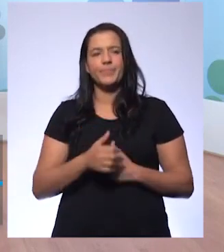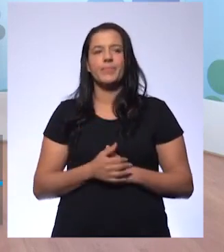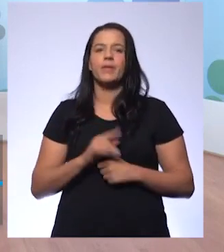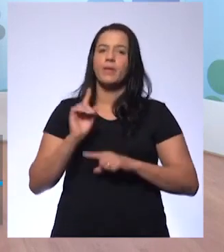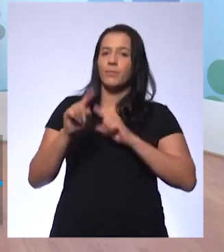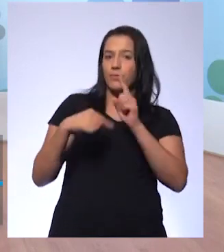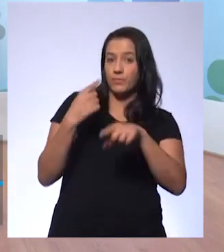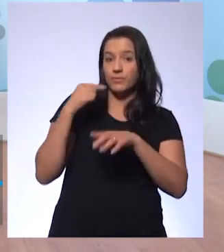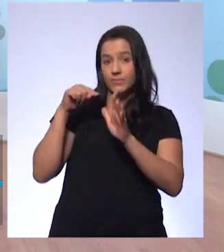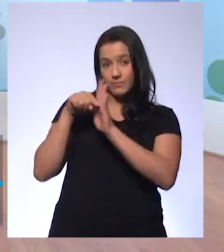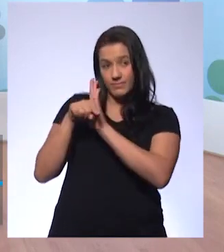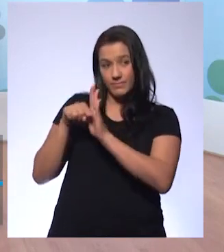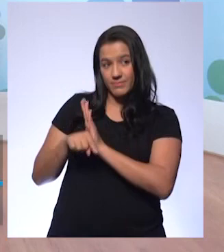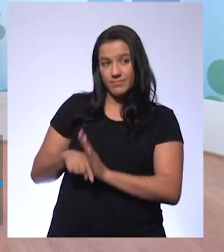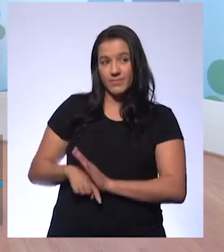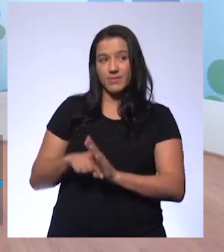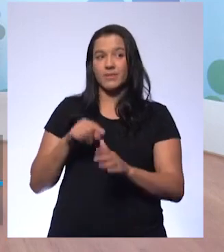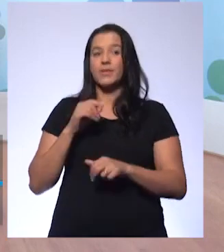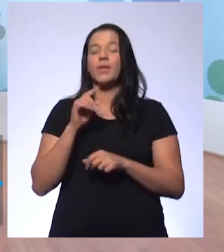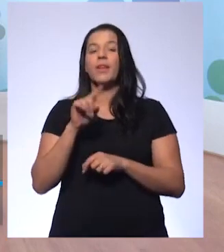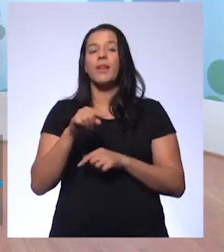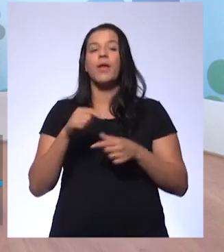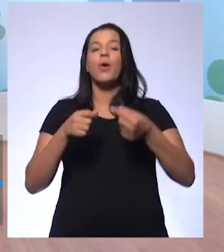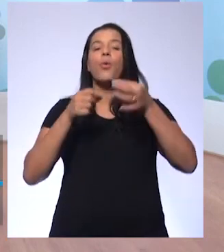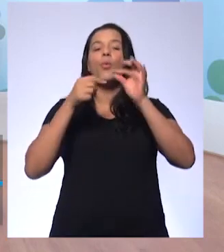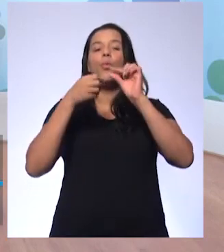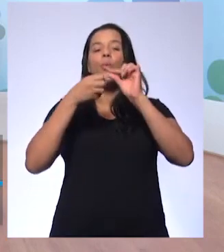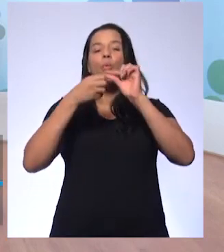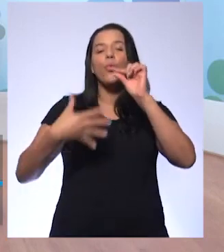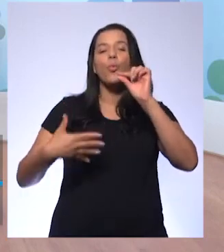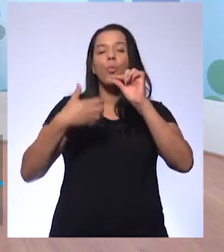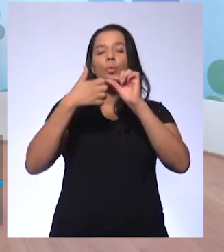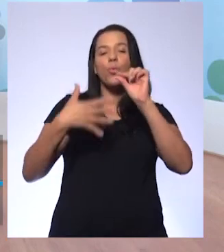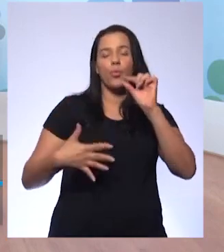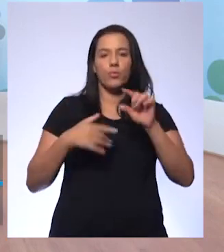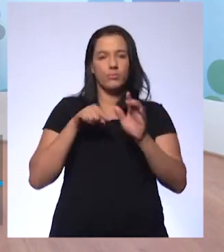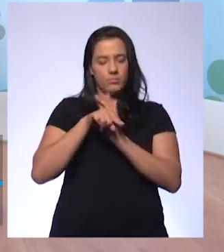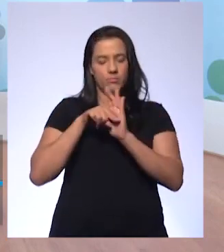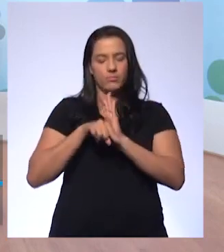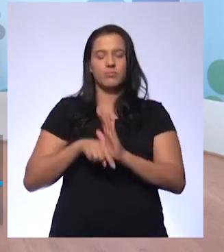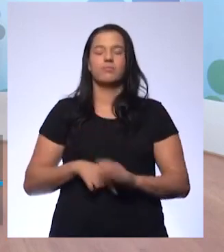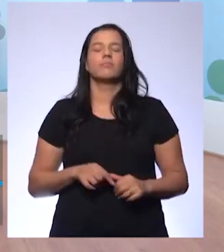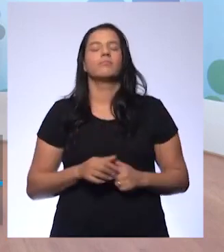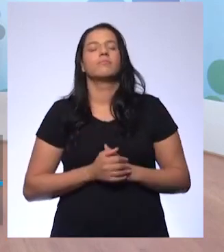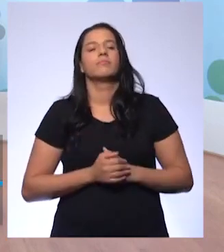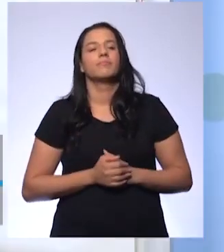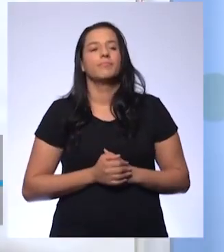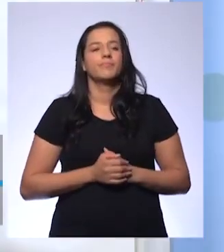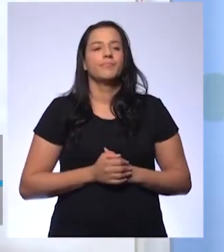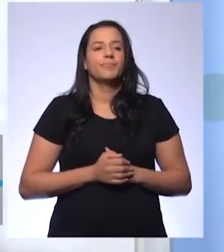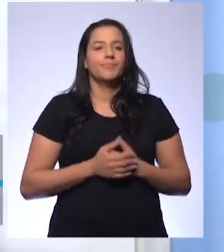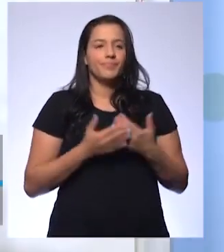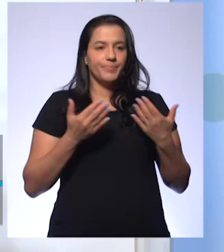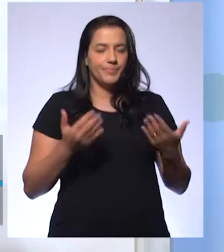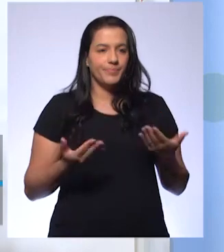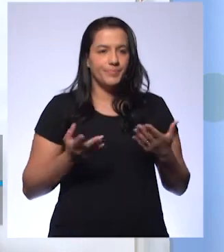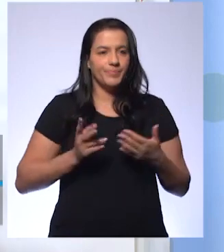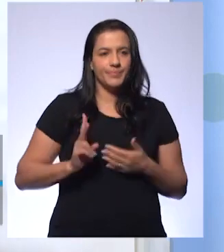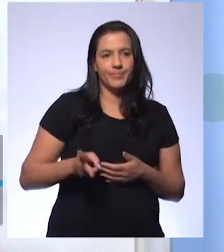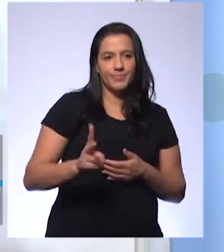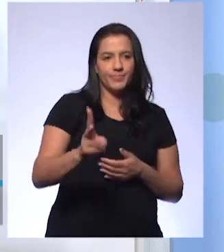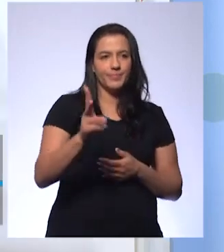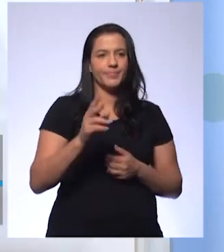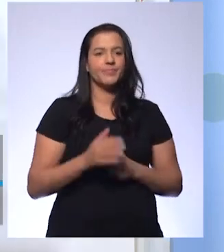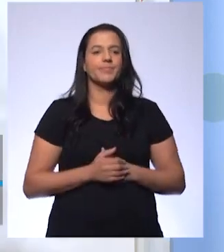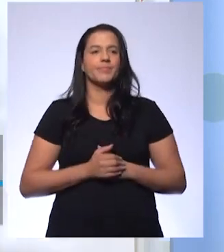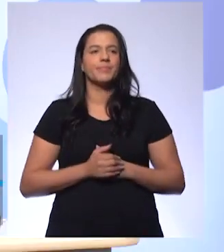procuram no Google para ver se é verdade. eu dei um verdadeiro Google ao vivo. Isso aí. Gente, então vamos lá. Posso prosseguir, professor?